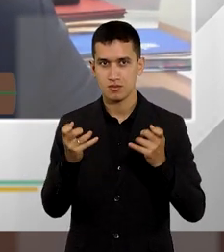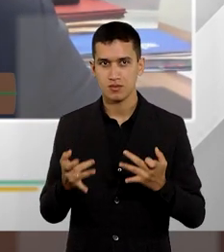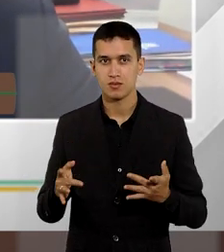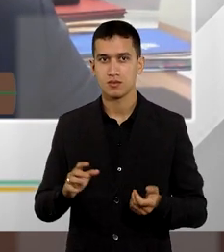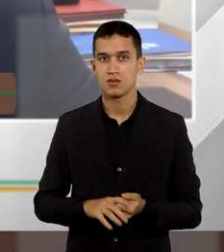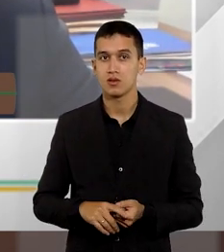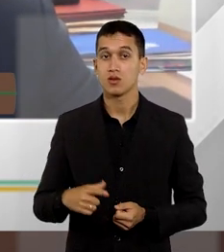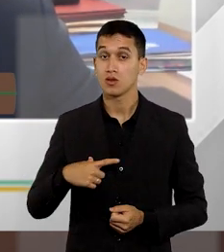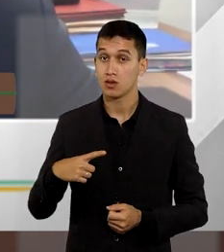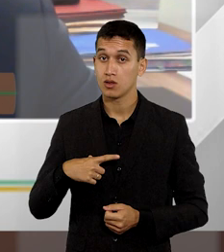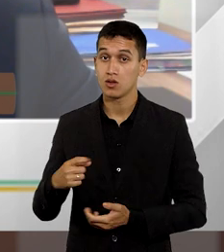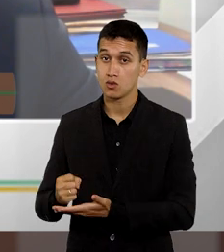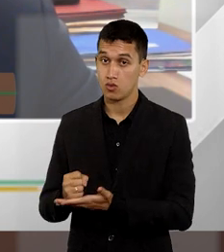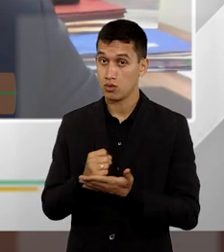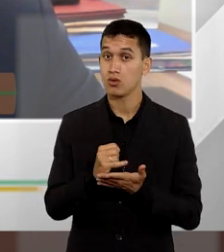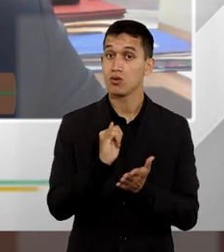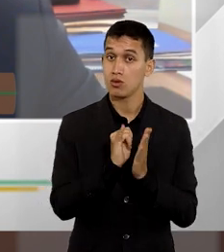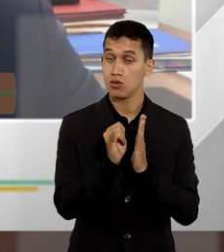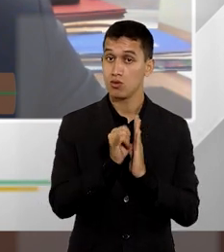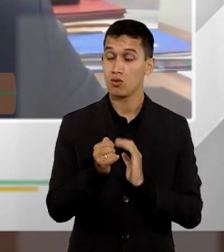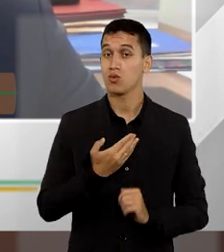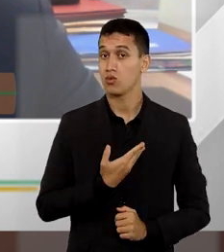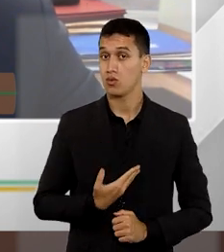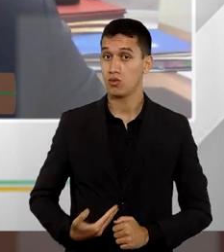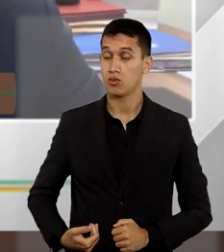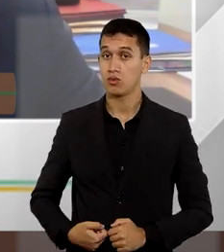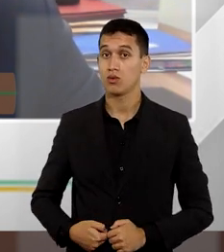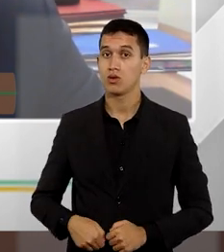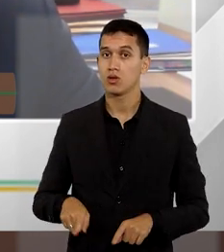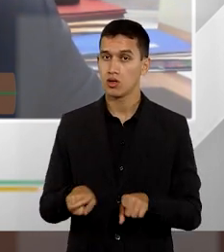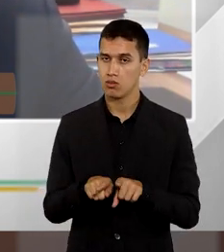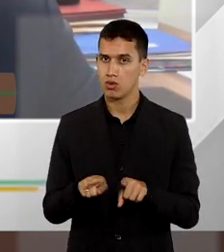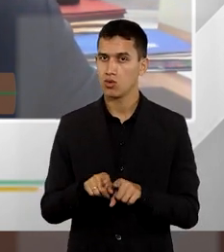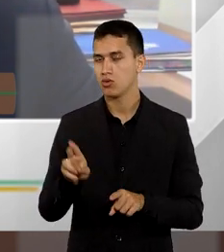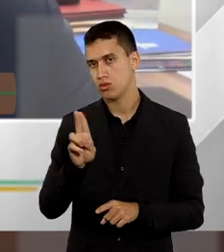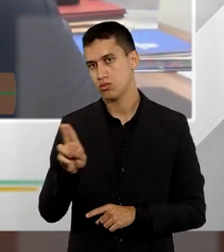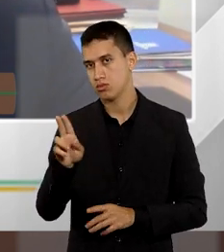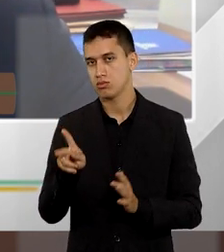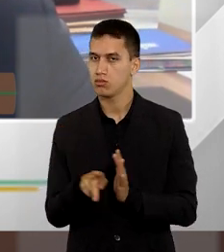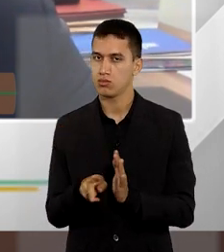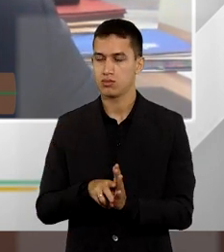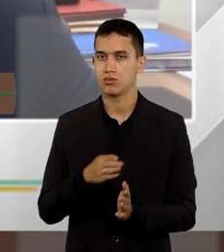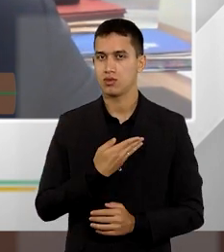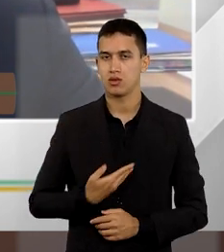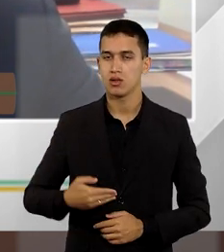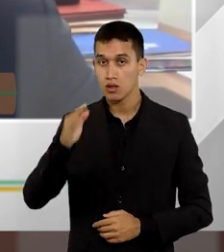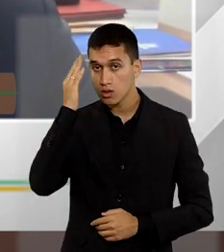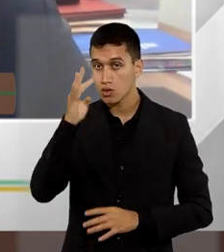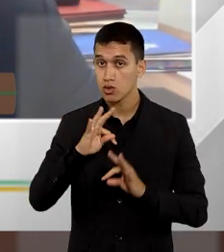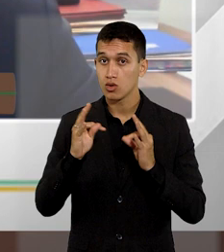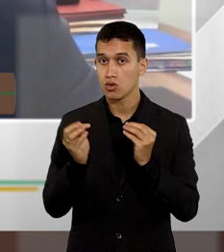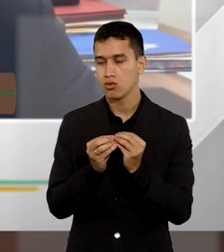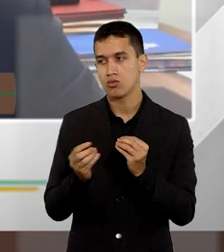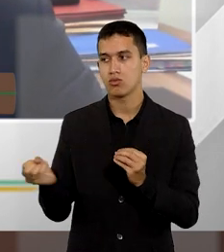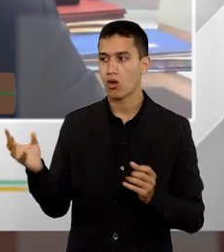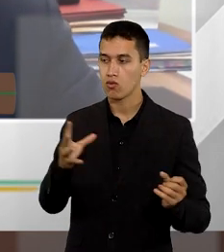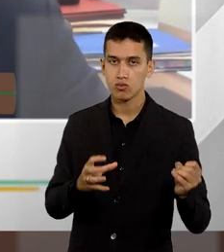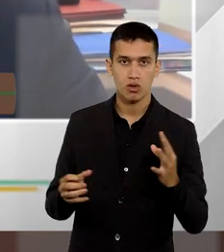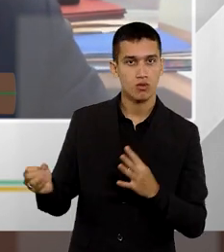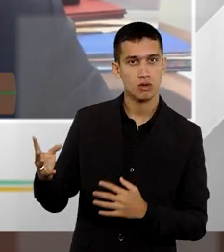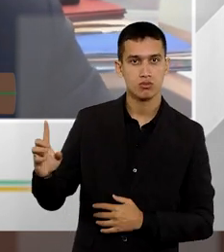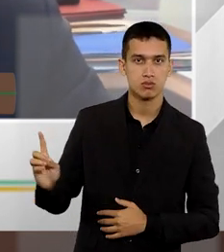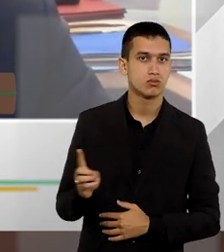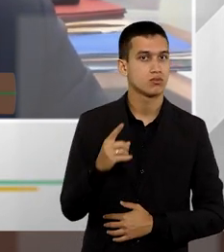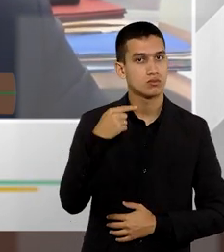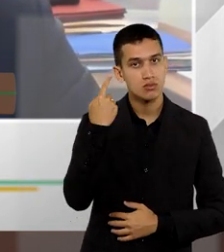procuramos aqui trazer informação pública e utilidade pública e contribuir sobretudo com novos advogados,